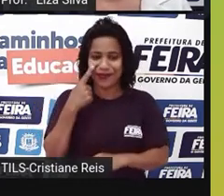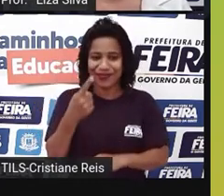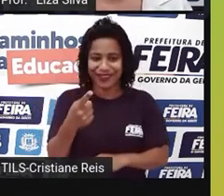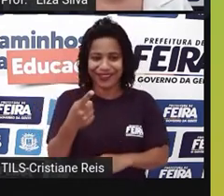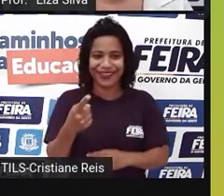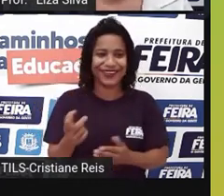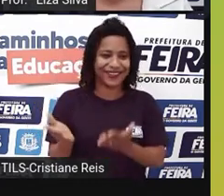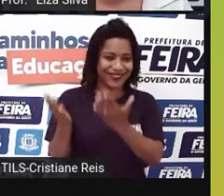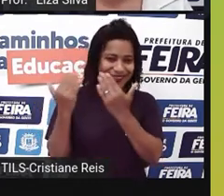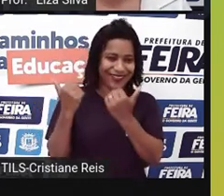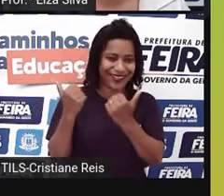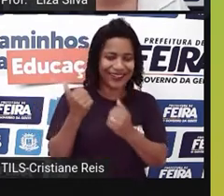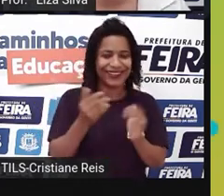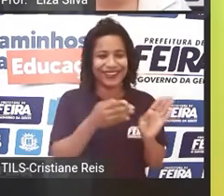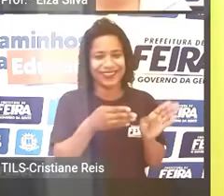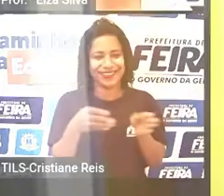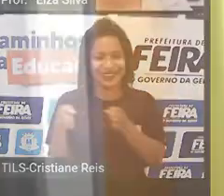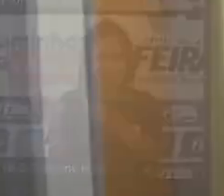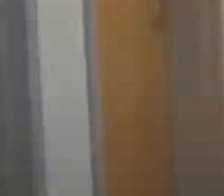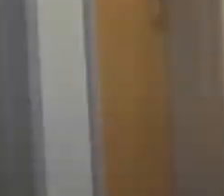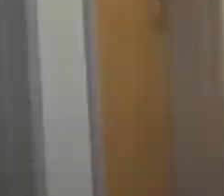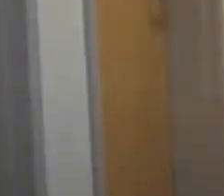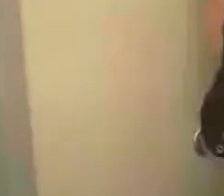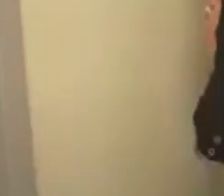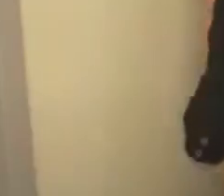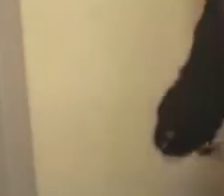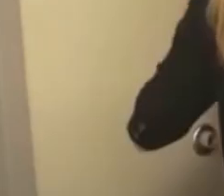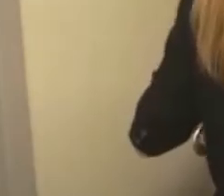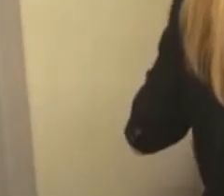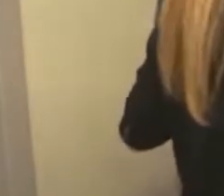Let's go? Vamos lá. Mary?